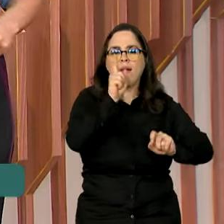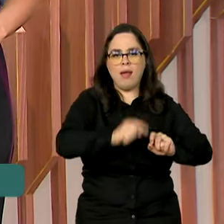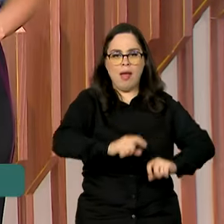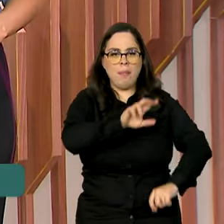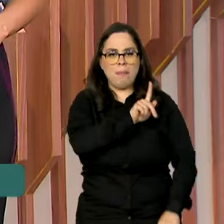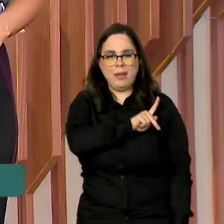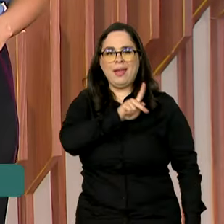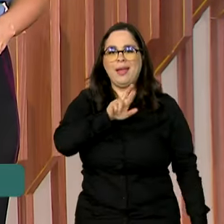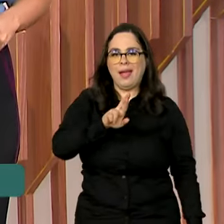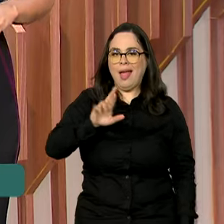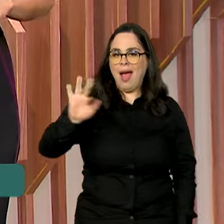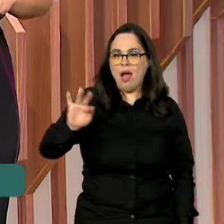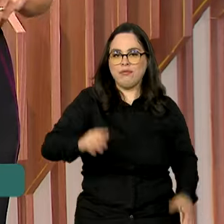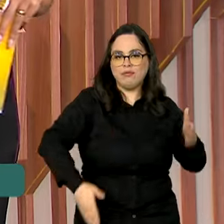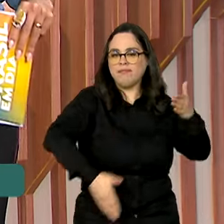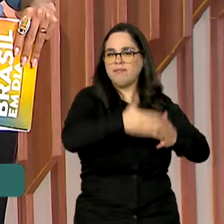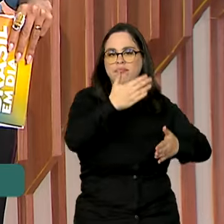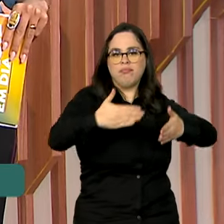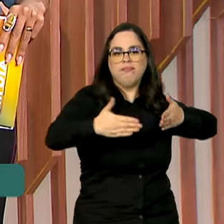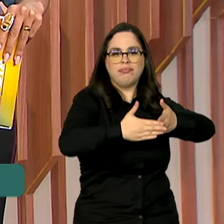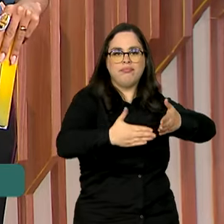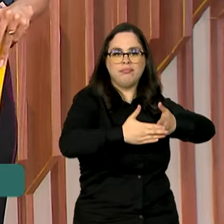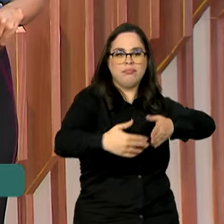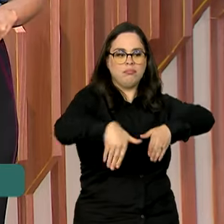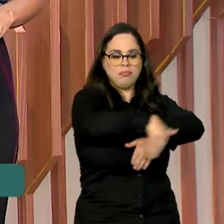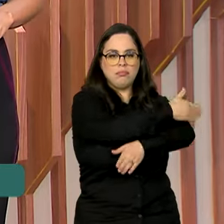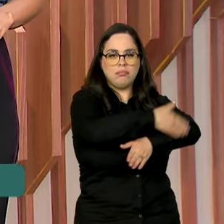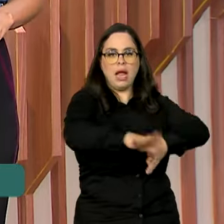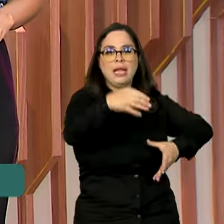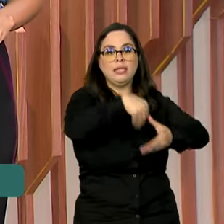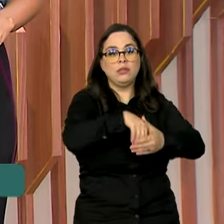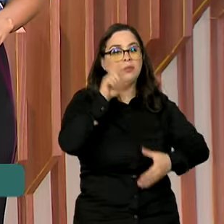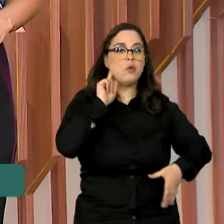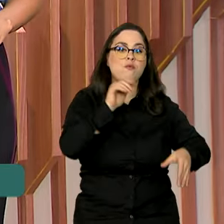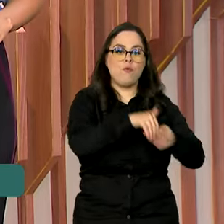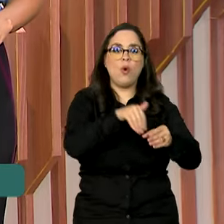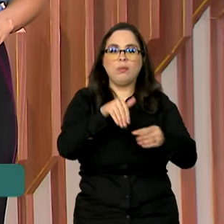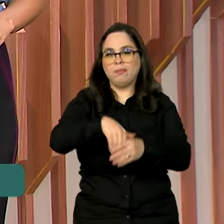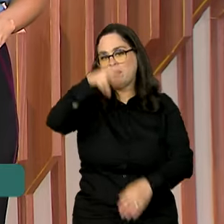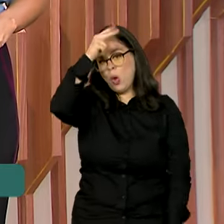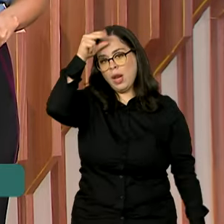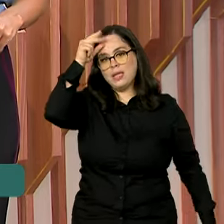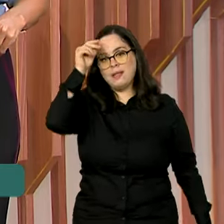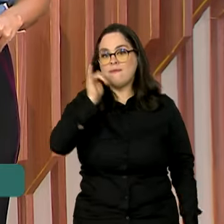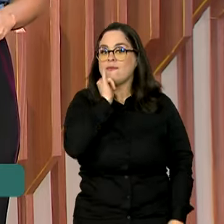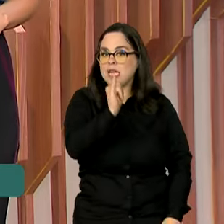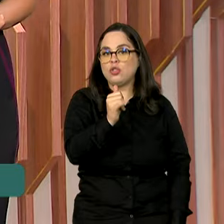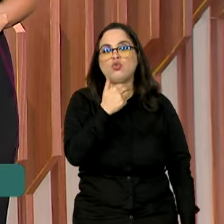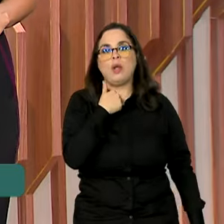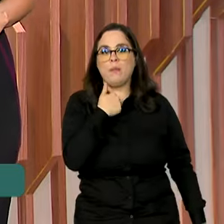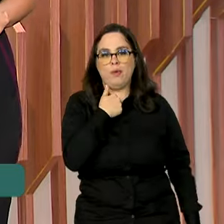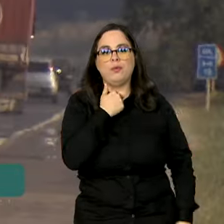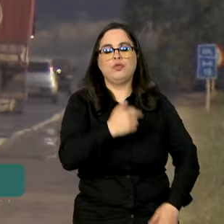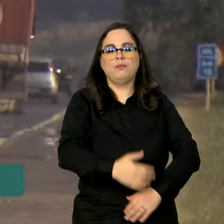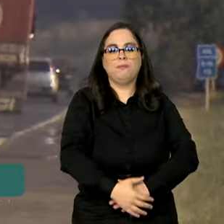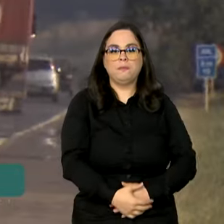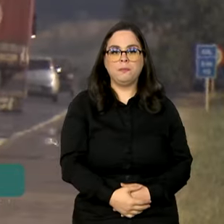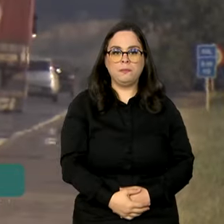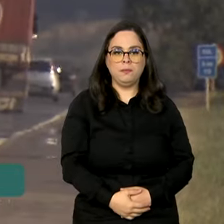Polícia Rodoviária Federal de bloquear as estradas nos dias das eleições municipais sem aviso prévio.